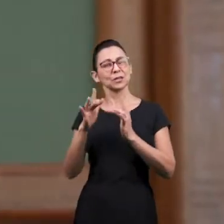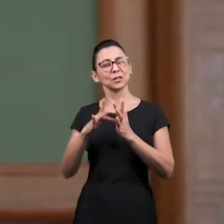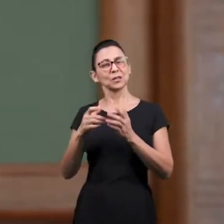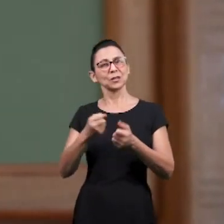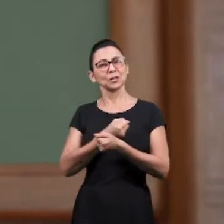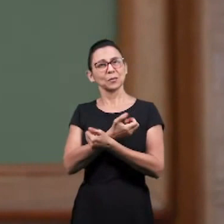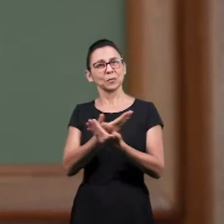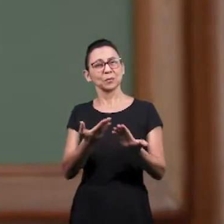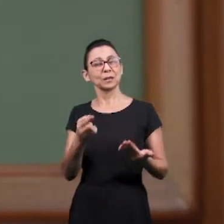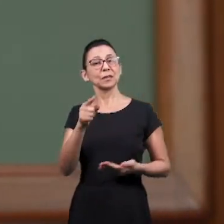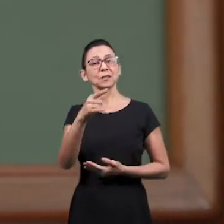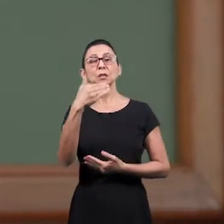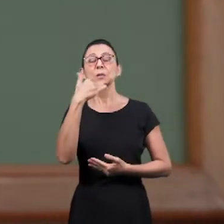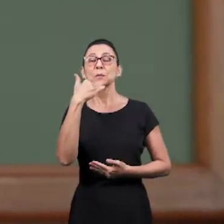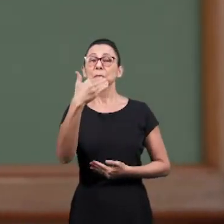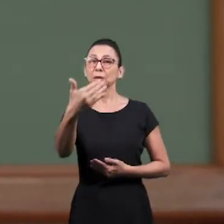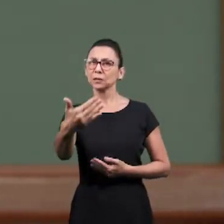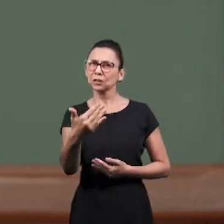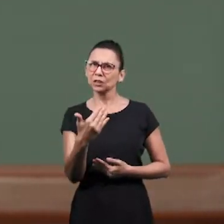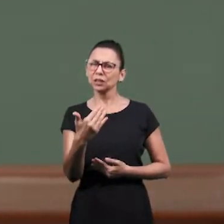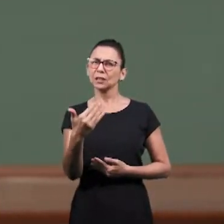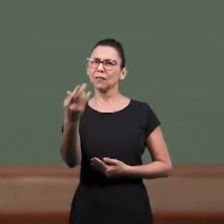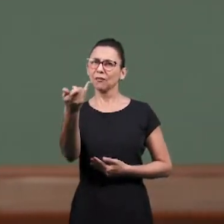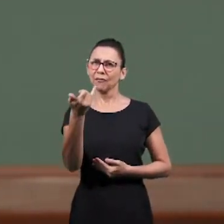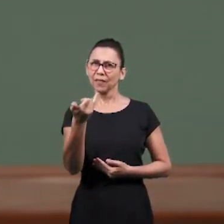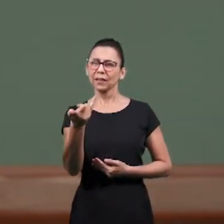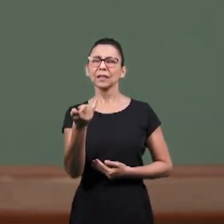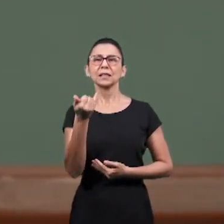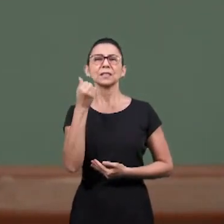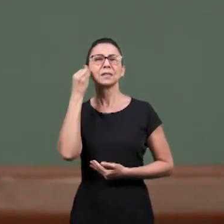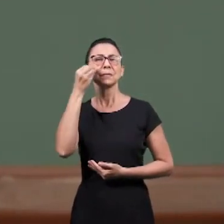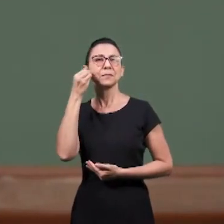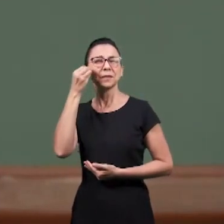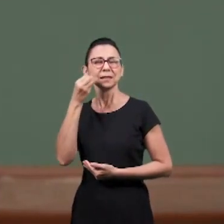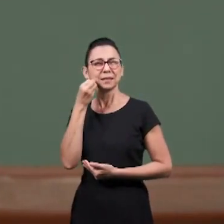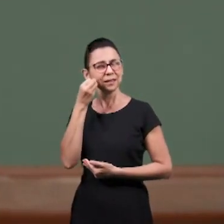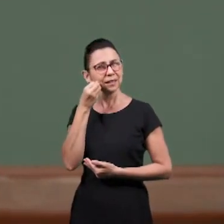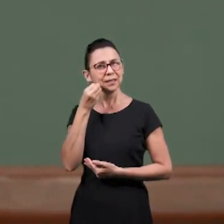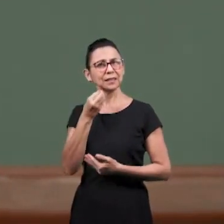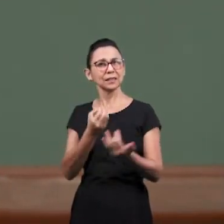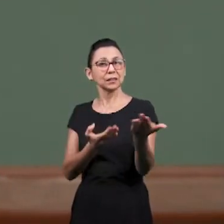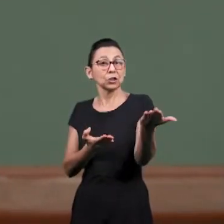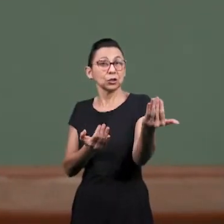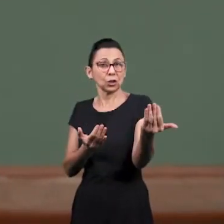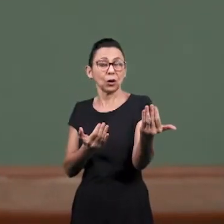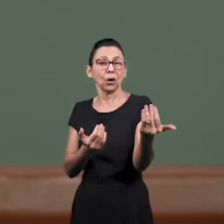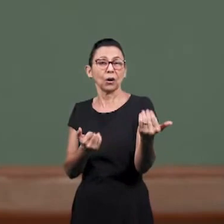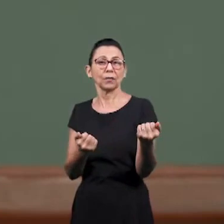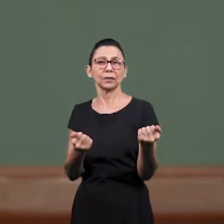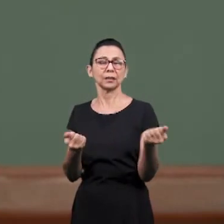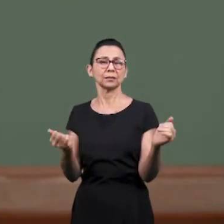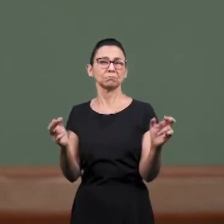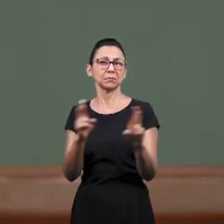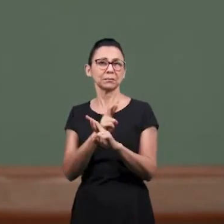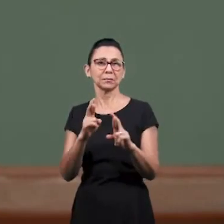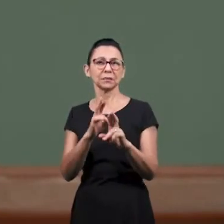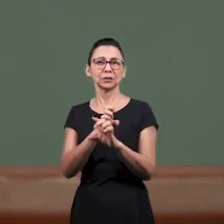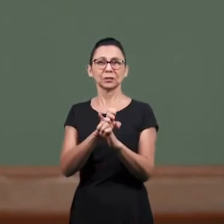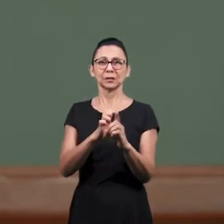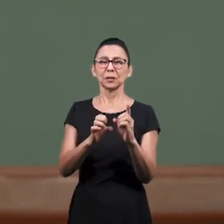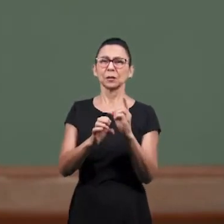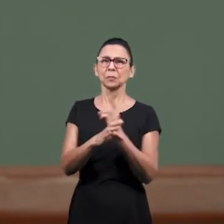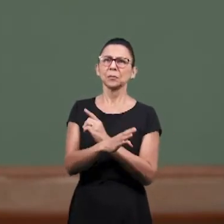Jesus eu quero cumprimentar a você e quero te pedir para contar a sua experiência como jovem com relação à Escola Bíblica